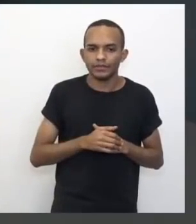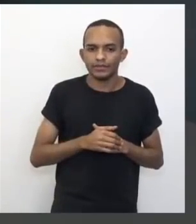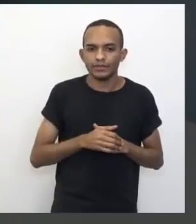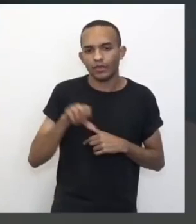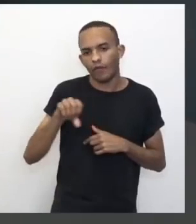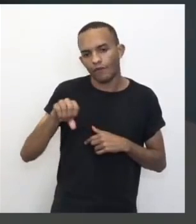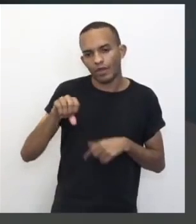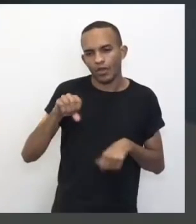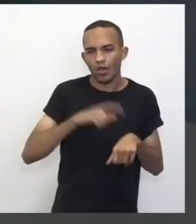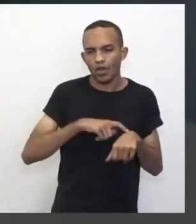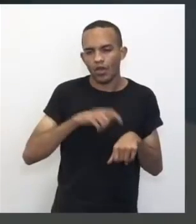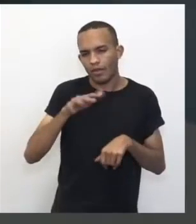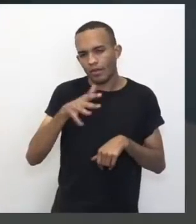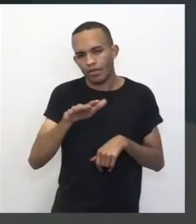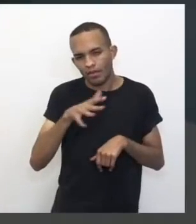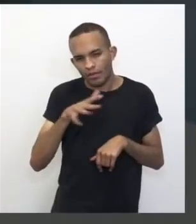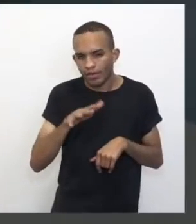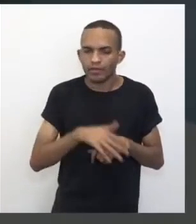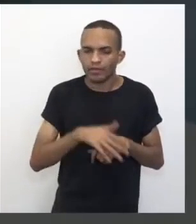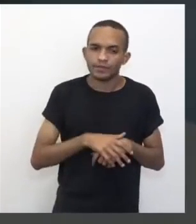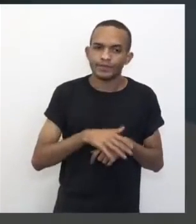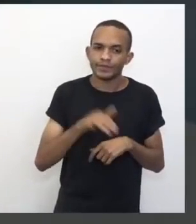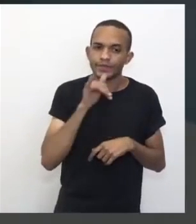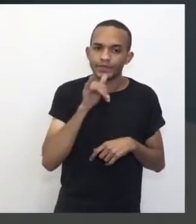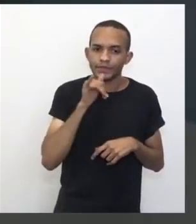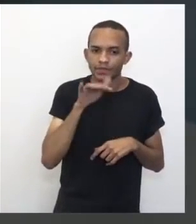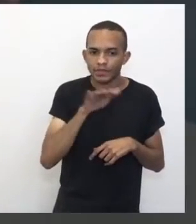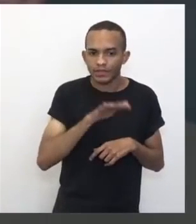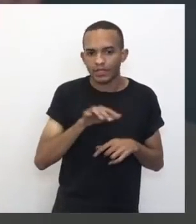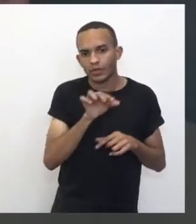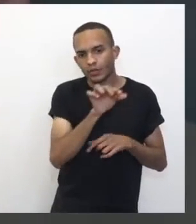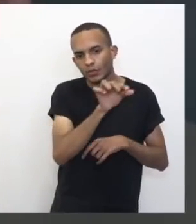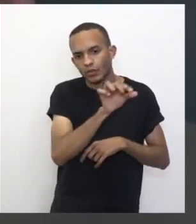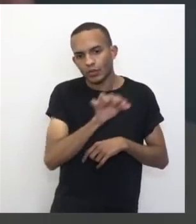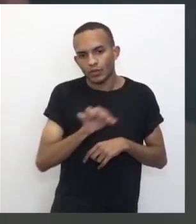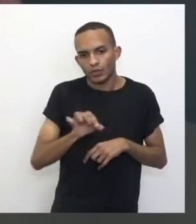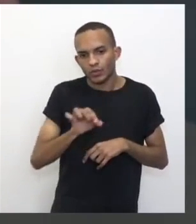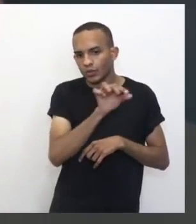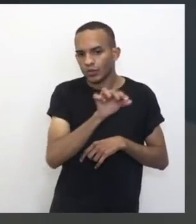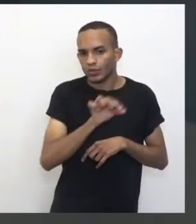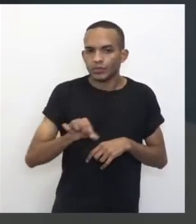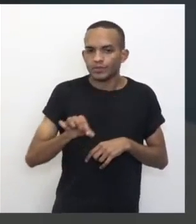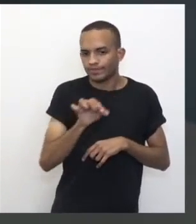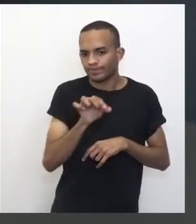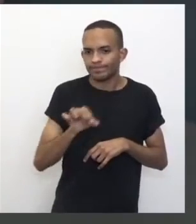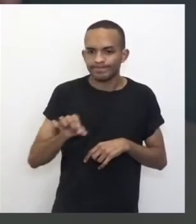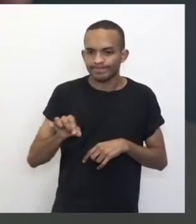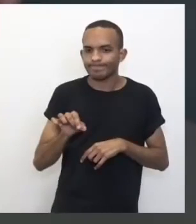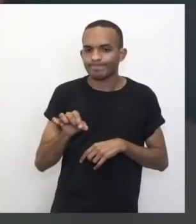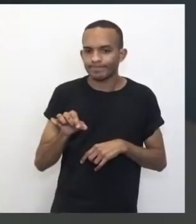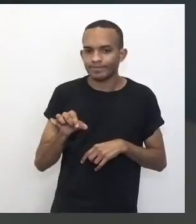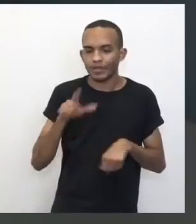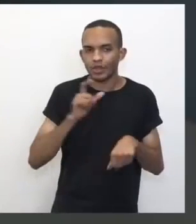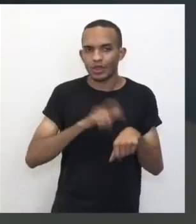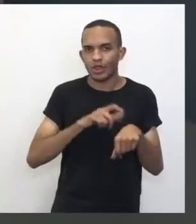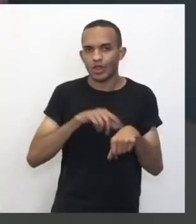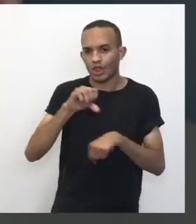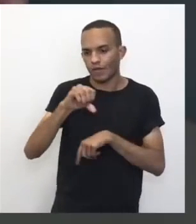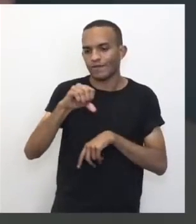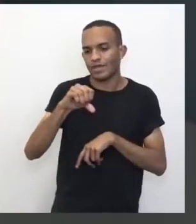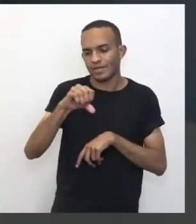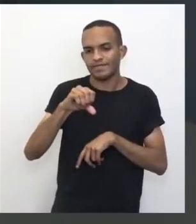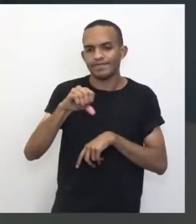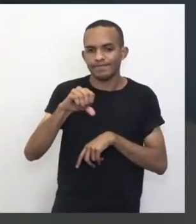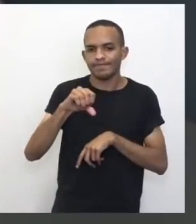9 horas, mais ou menos, Onde tá a sombra do palito, né? A sombra do lápis, caso. sombra aqui, ó. Perfeito, né? É que